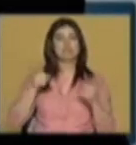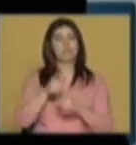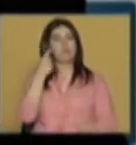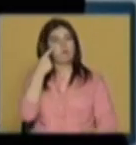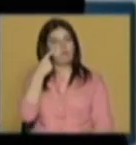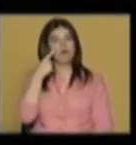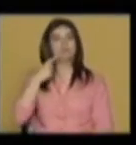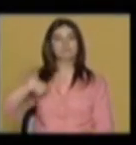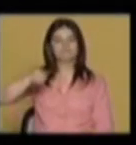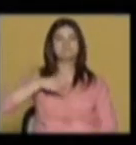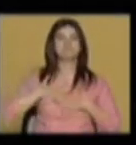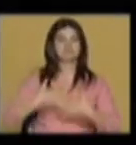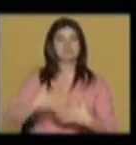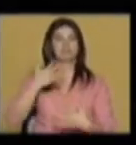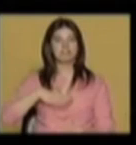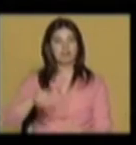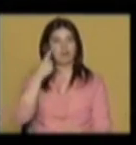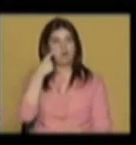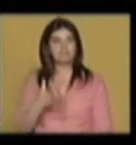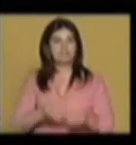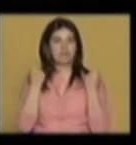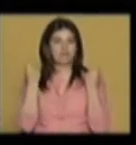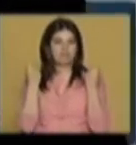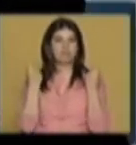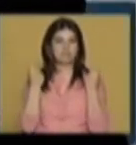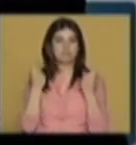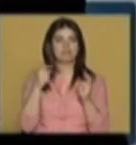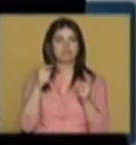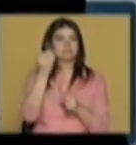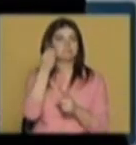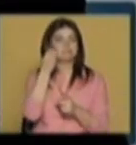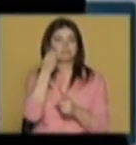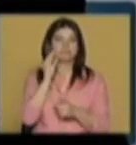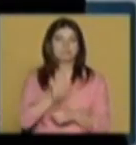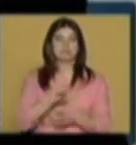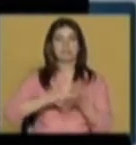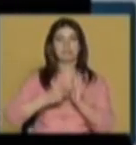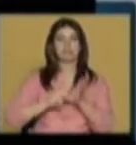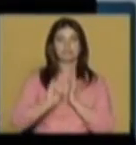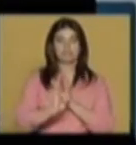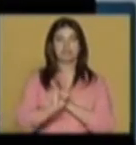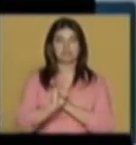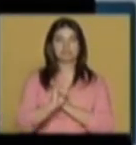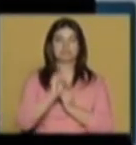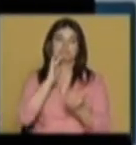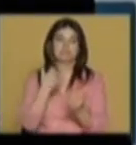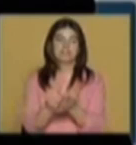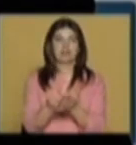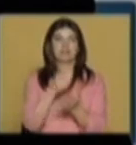há um apelo à experimentação que radica na própria natureza destas tecnologias que introduzem, como